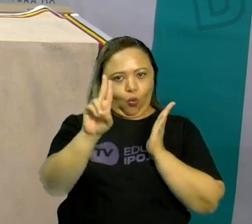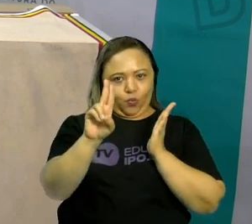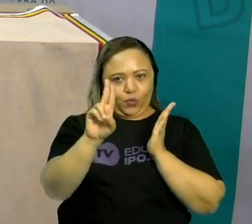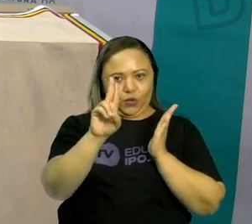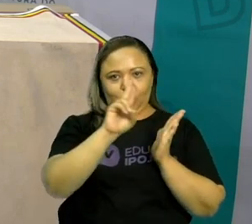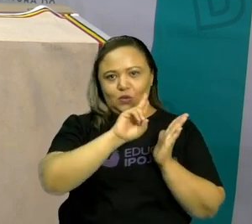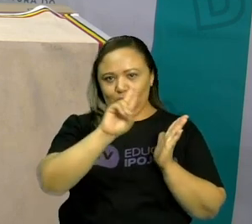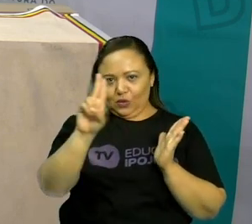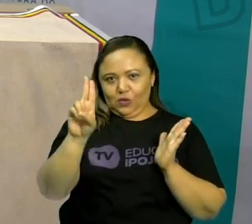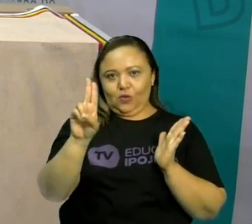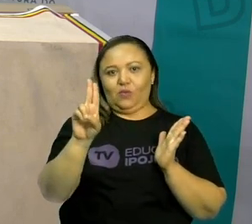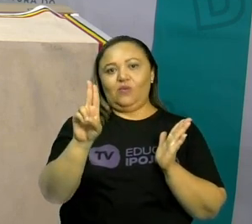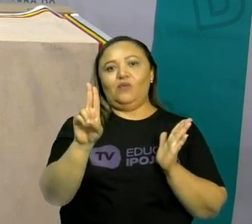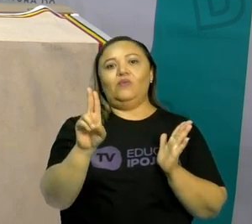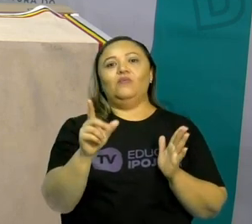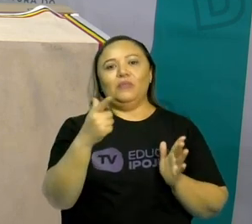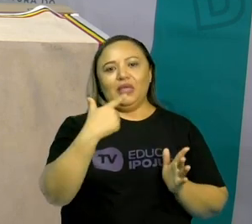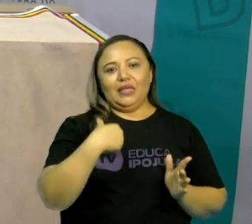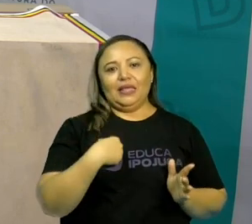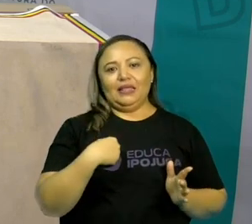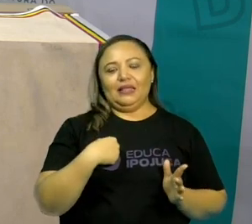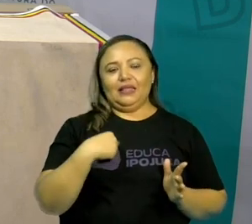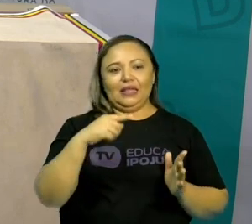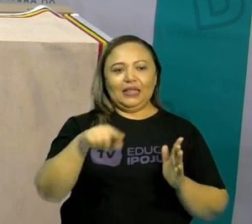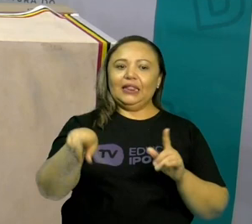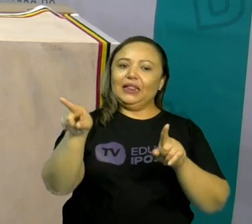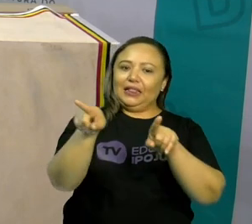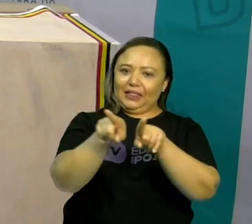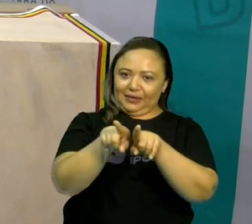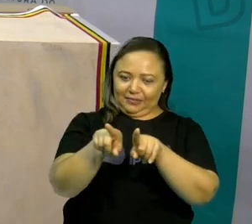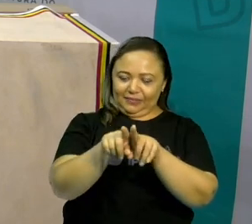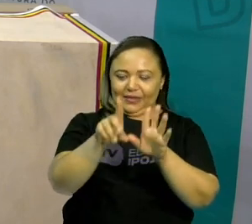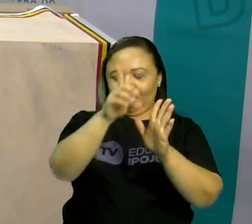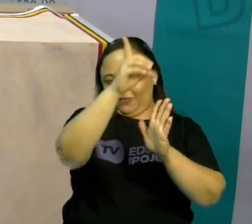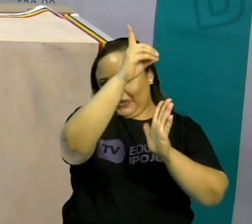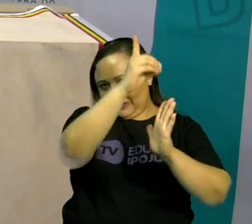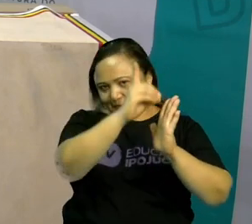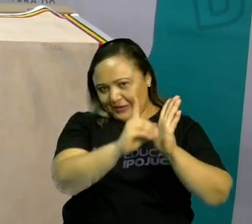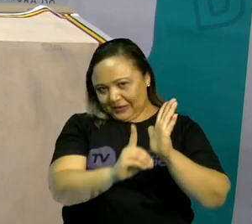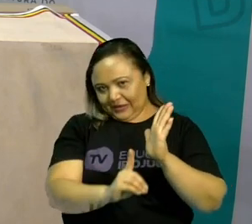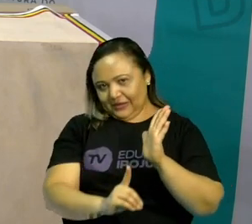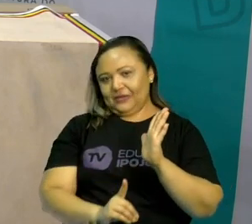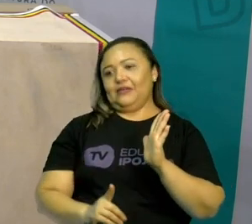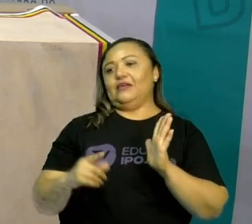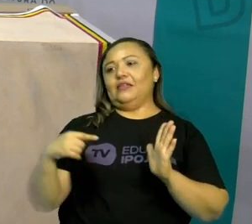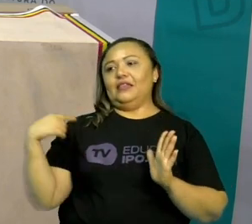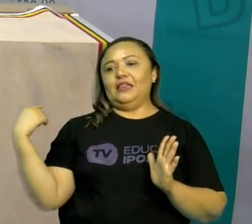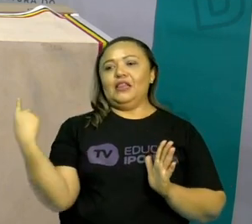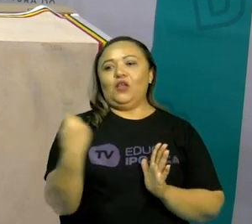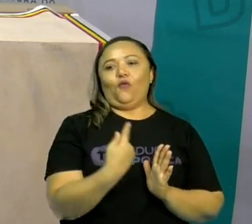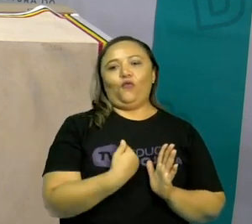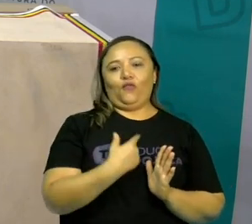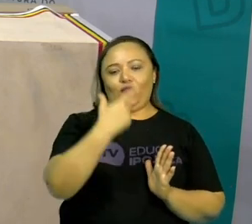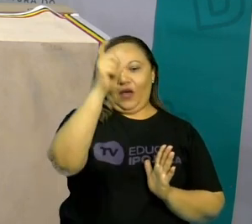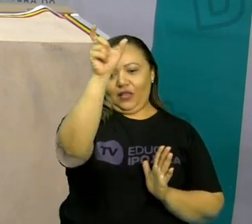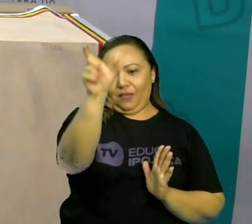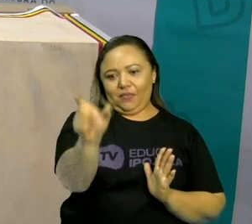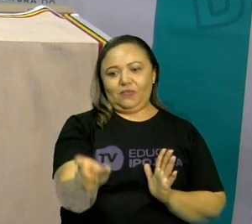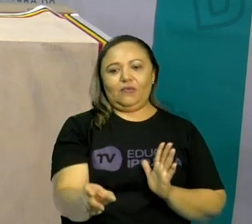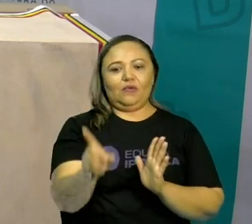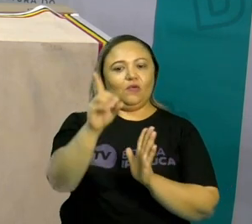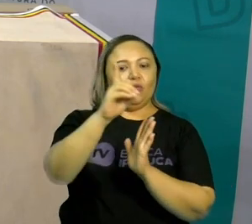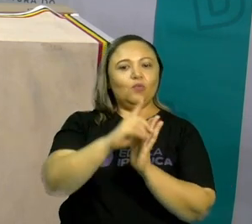que é o nosso nome, que também faz parte da nossa identidade.